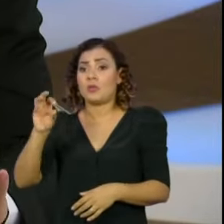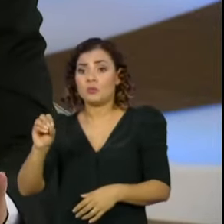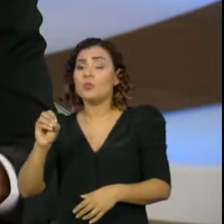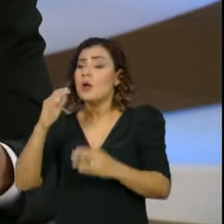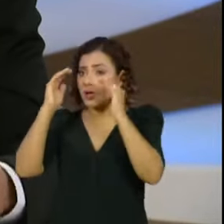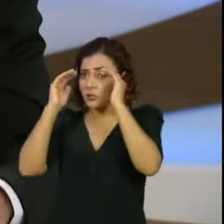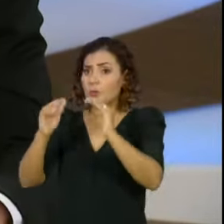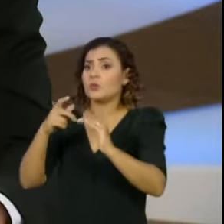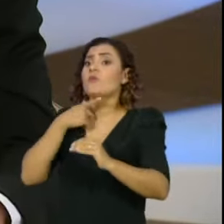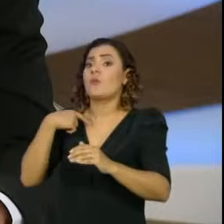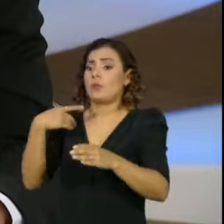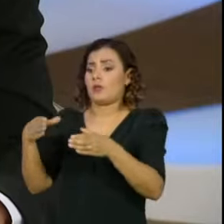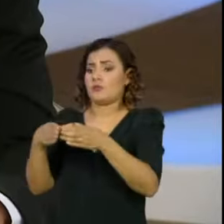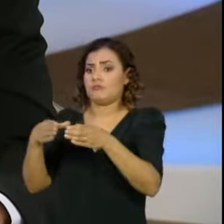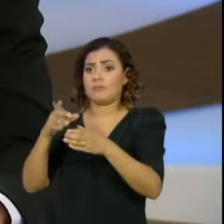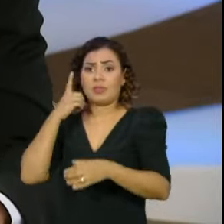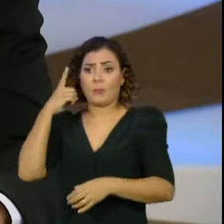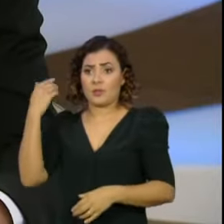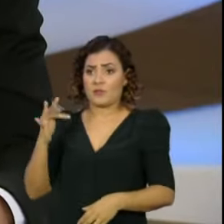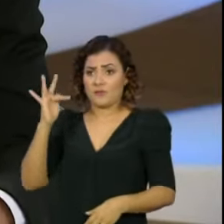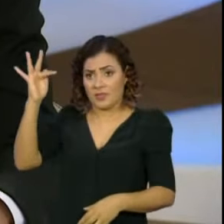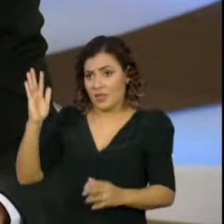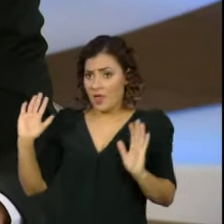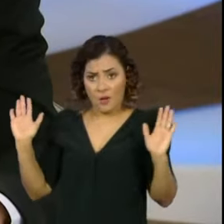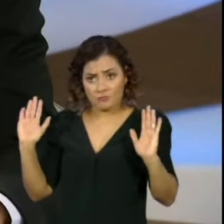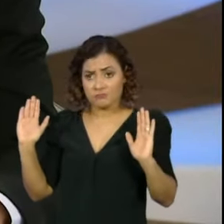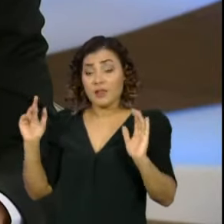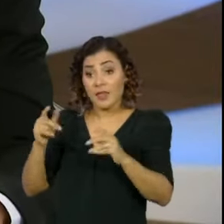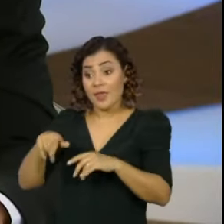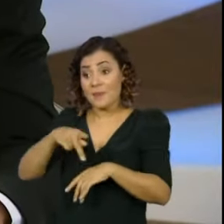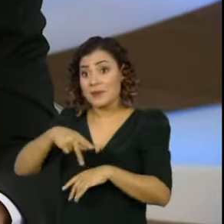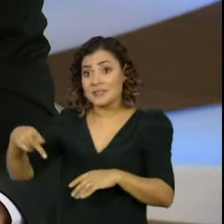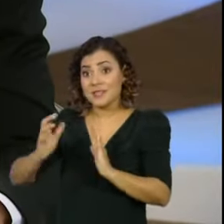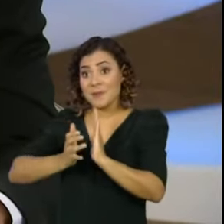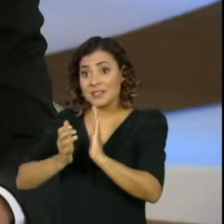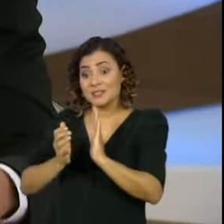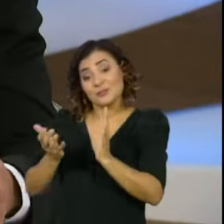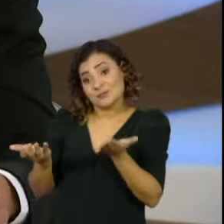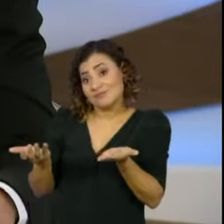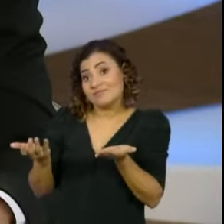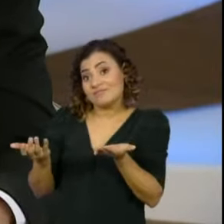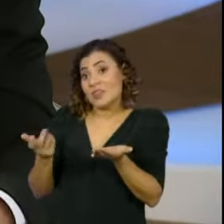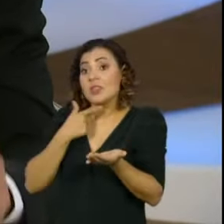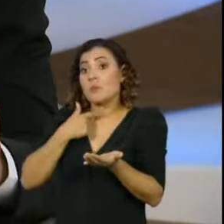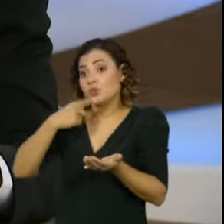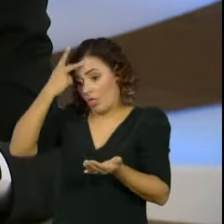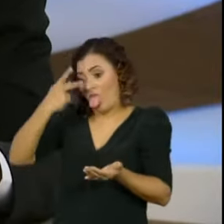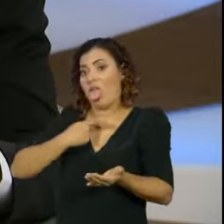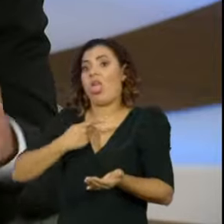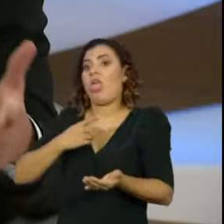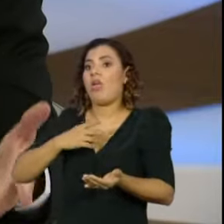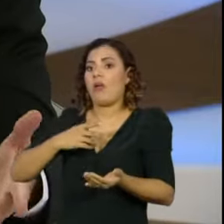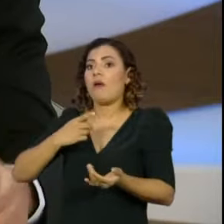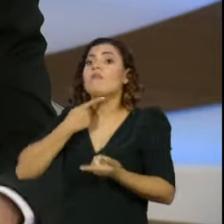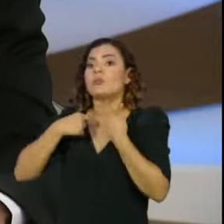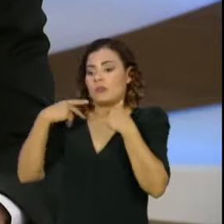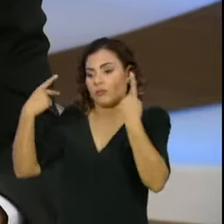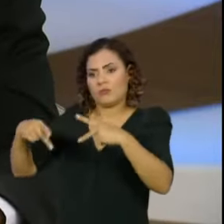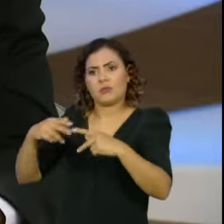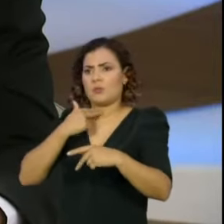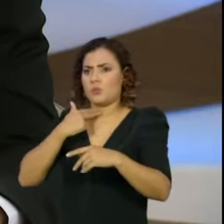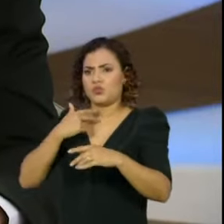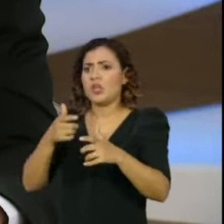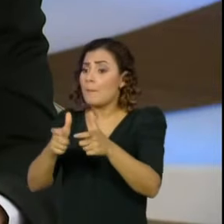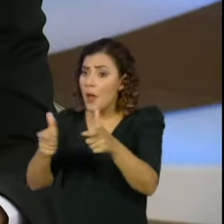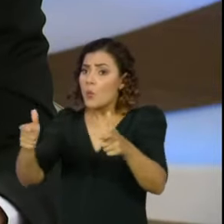uma vontade da bancada de deputados federais. E ele, como presidente do partido, não poderia impor uma vontade pessoal dele ou do partido sob a vontade